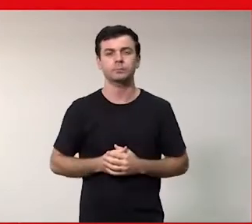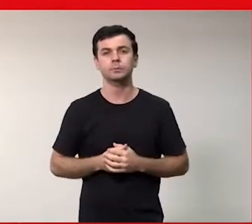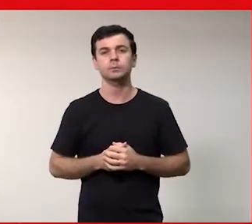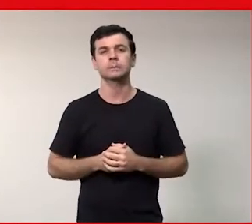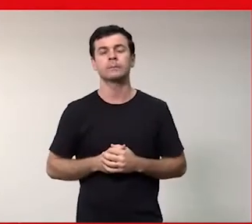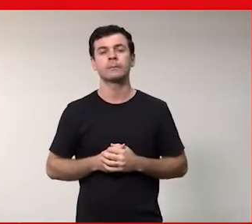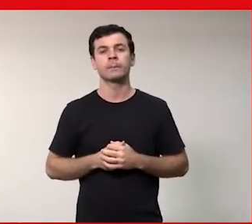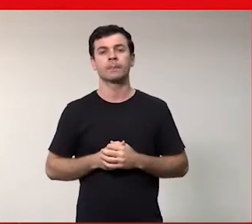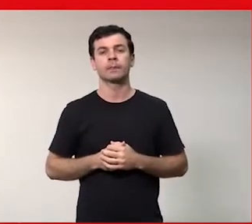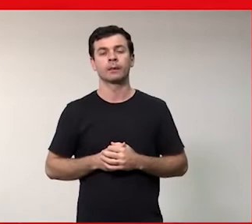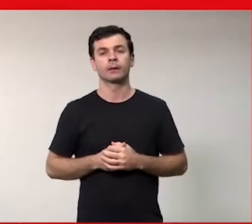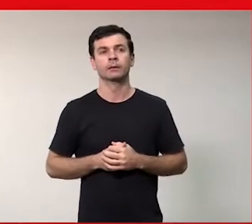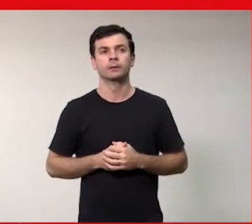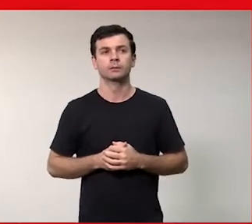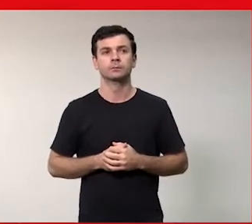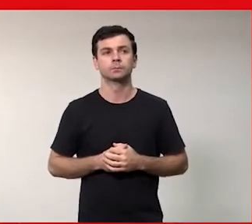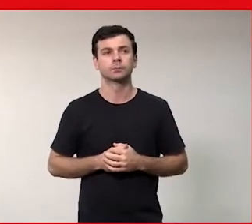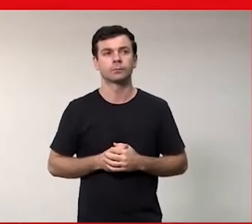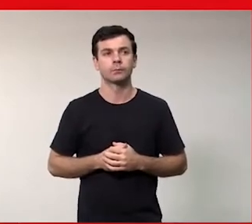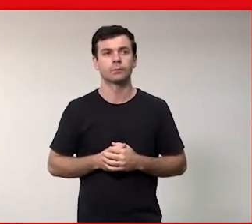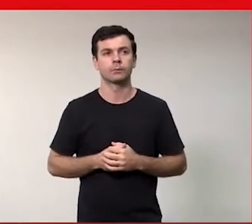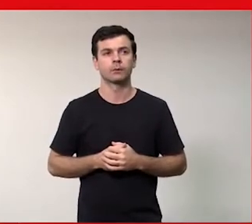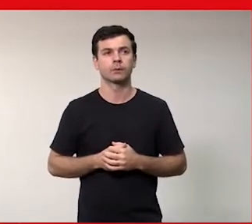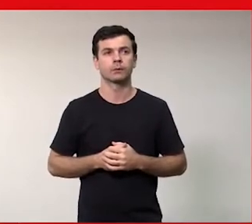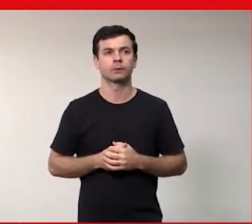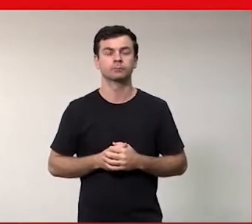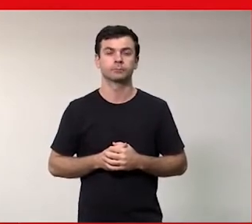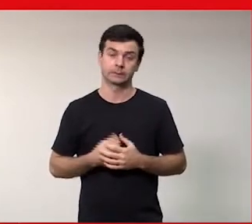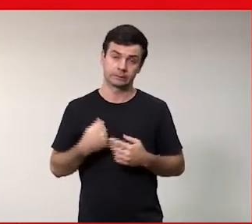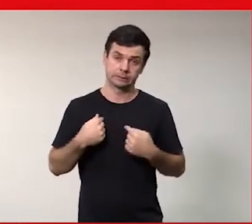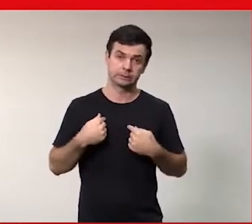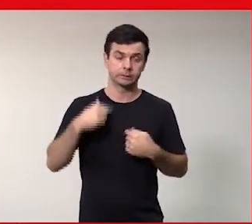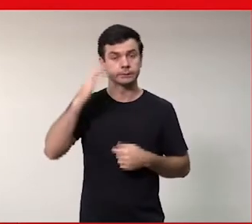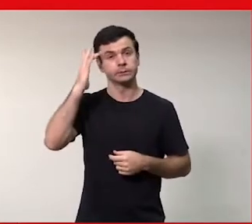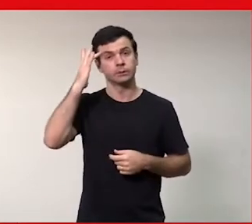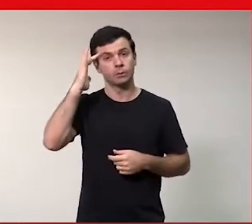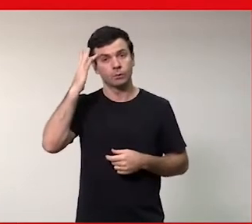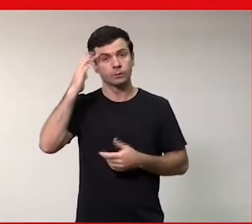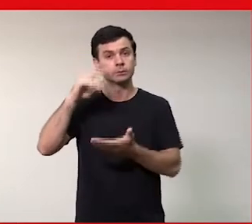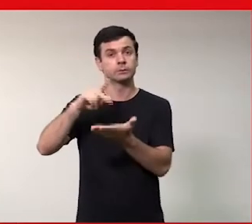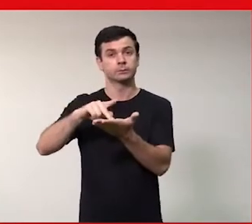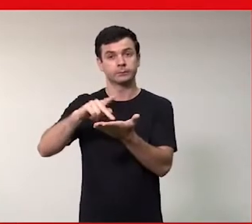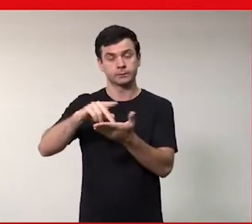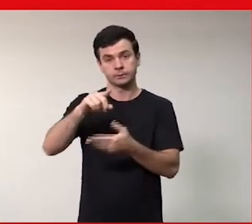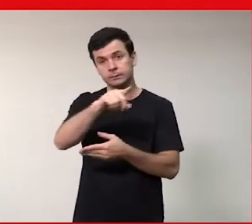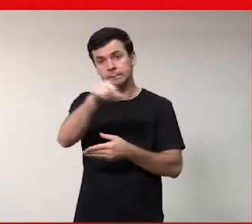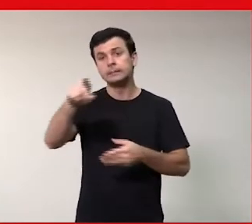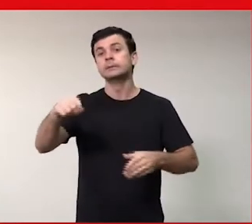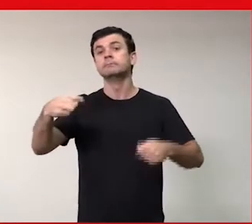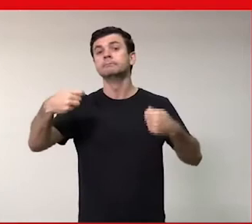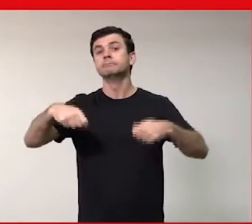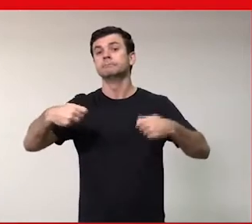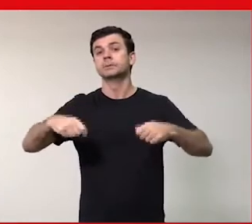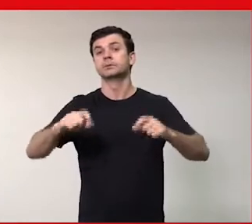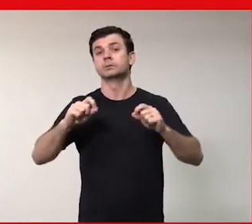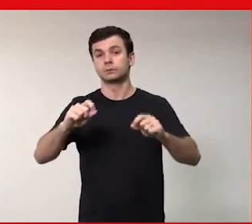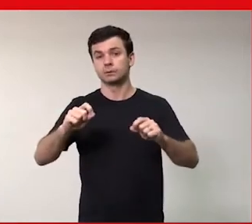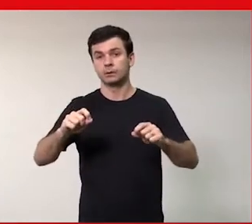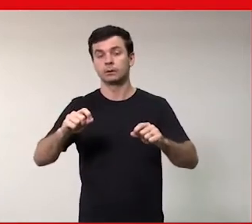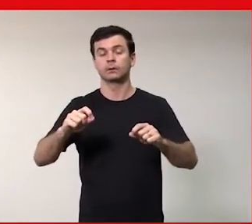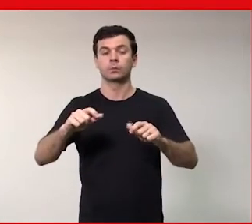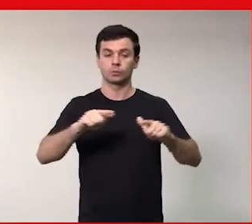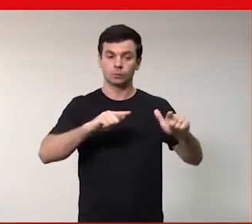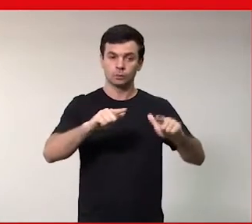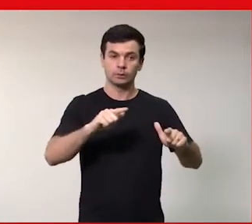e eu acho que na realidade a gente devia buscar um trabalho junto com o Ministério da